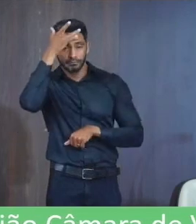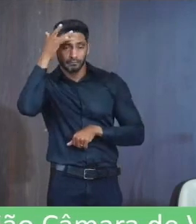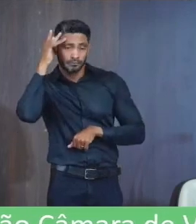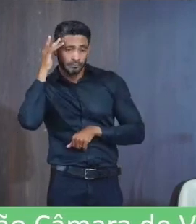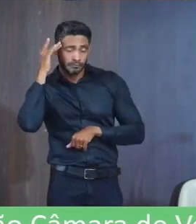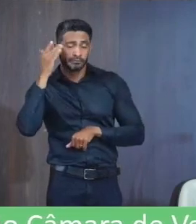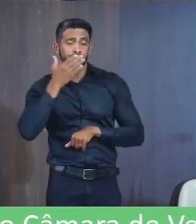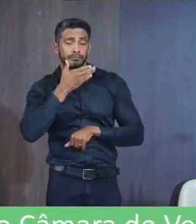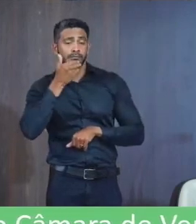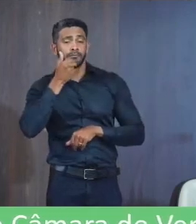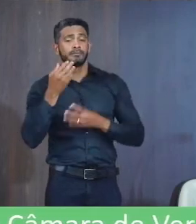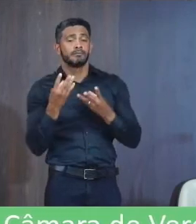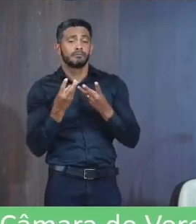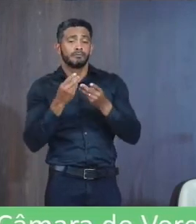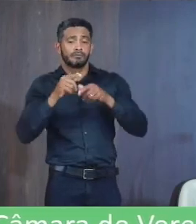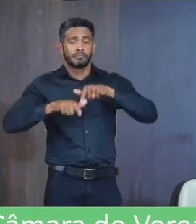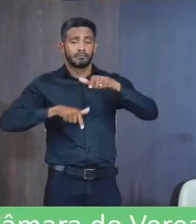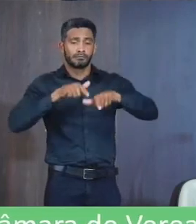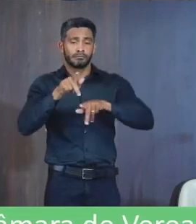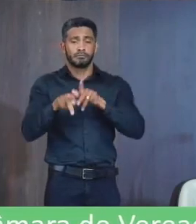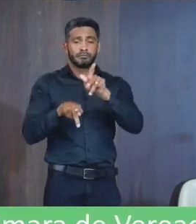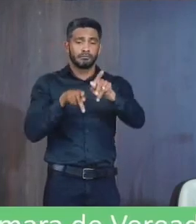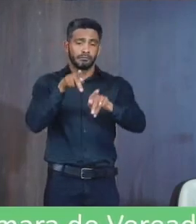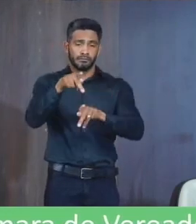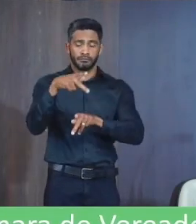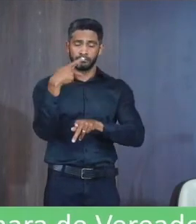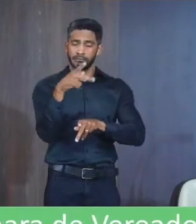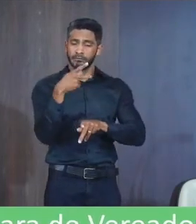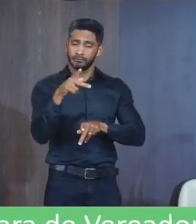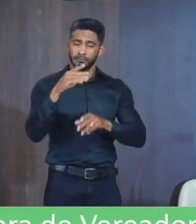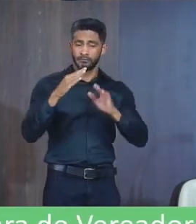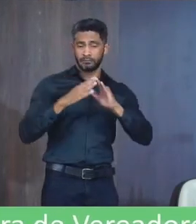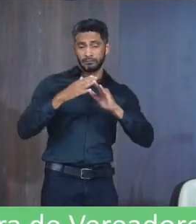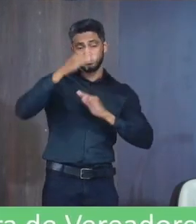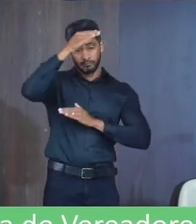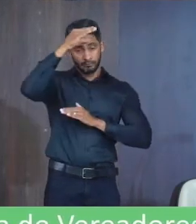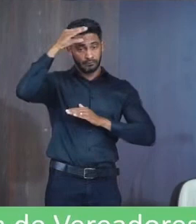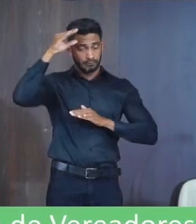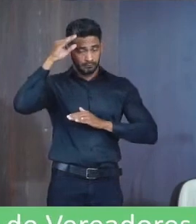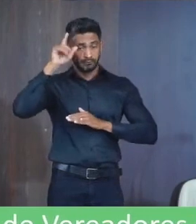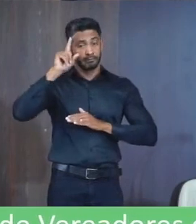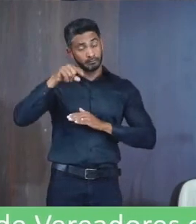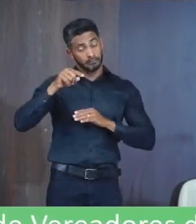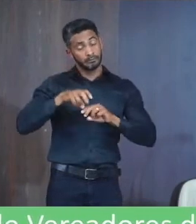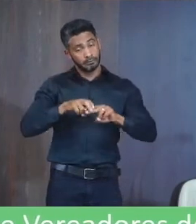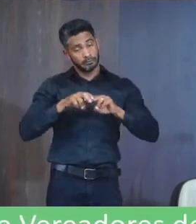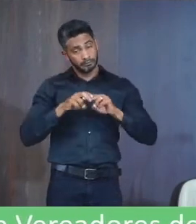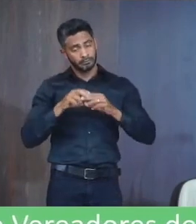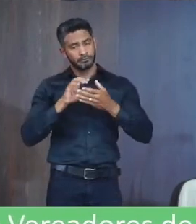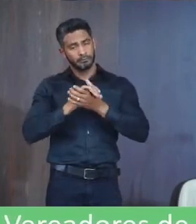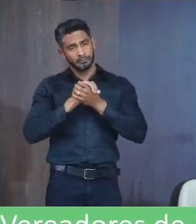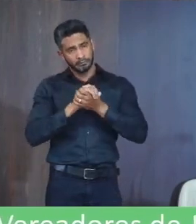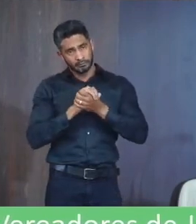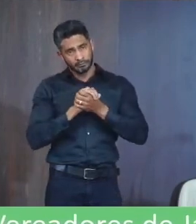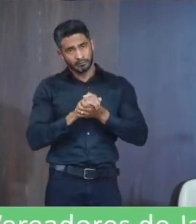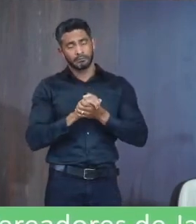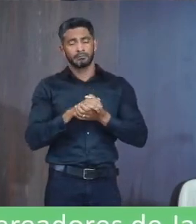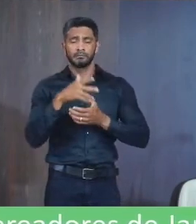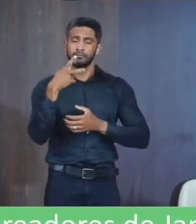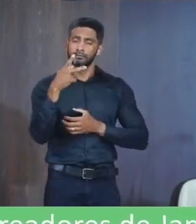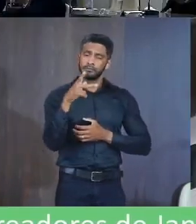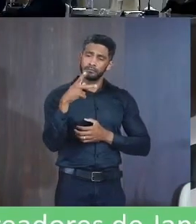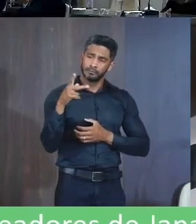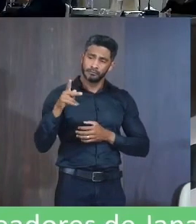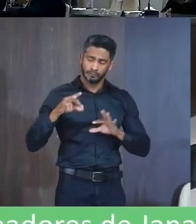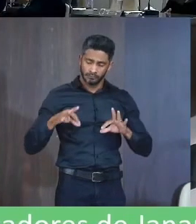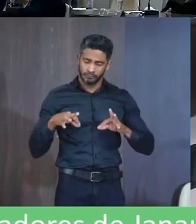Constante do serviço público Prestado Por esta casa De vereadores E é por este motivo Que parabenizamos Vossas senhorias